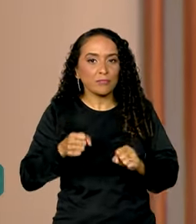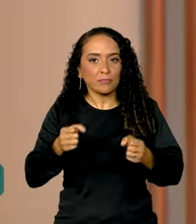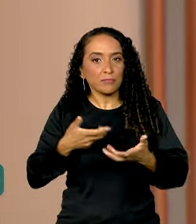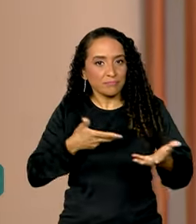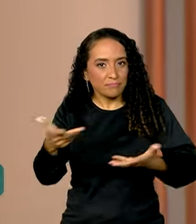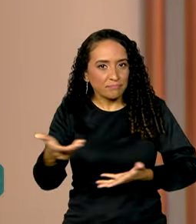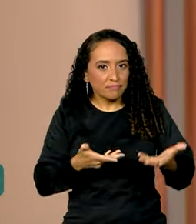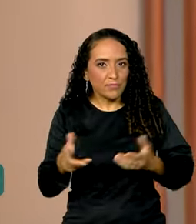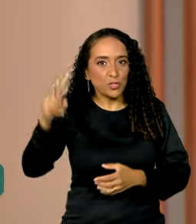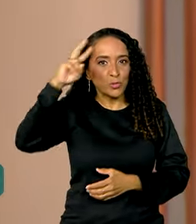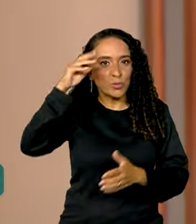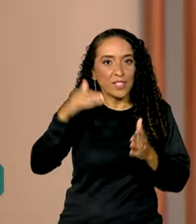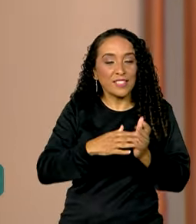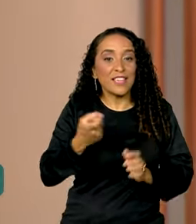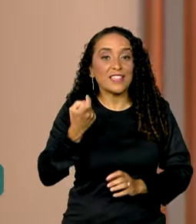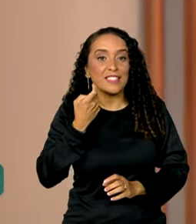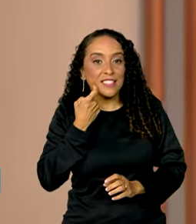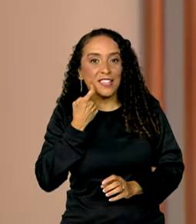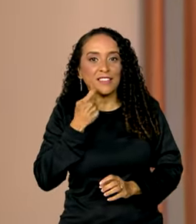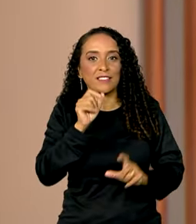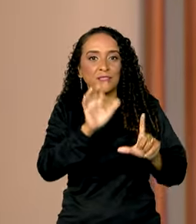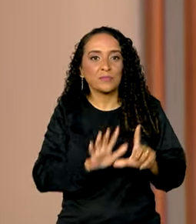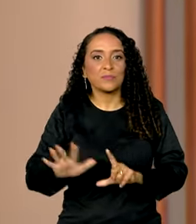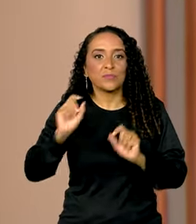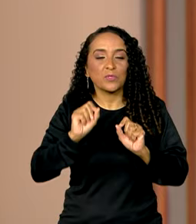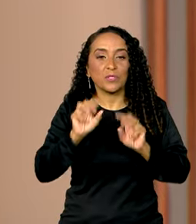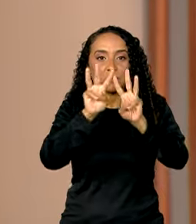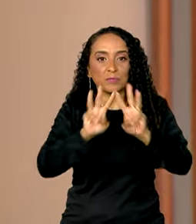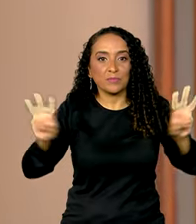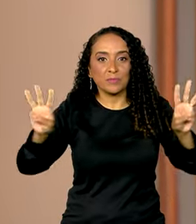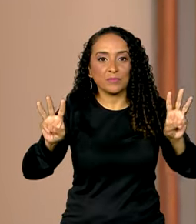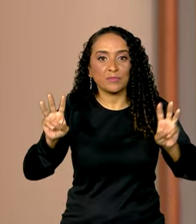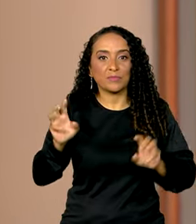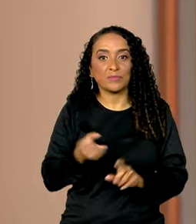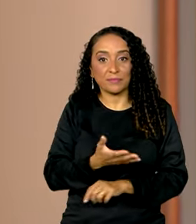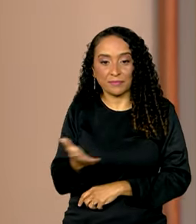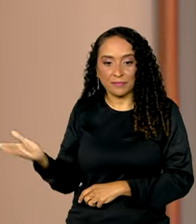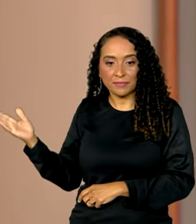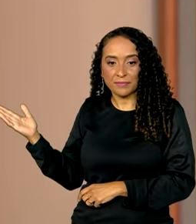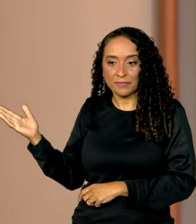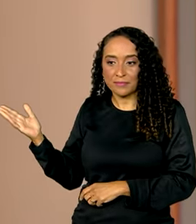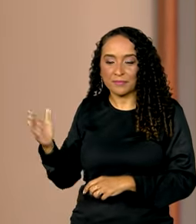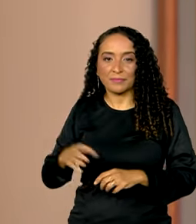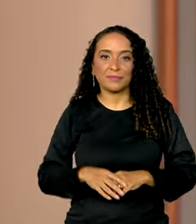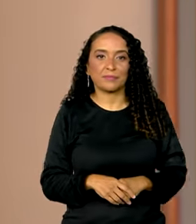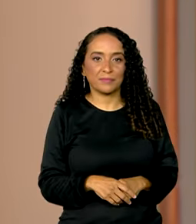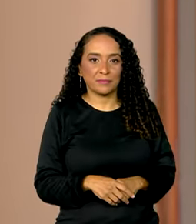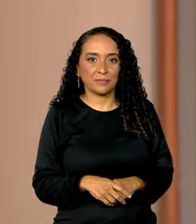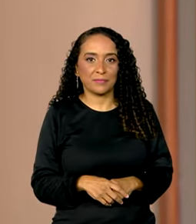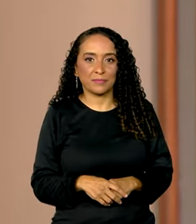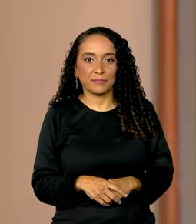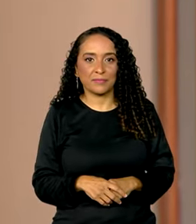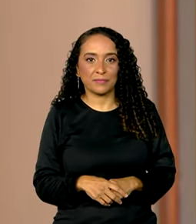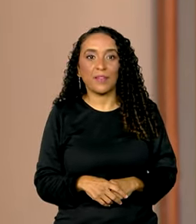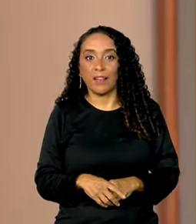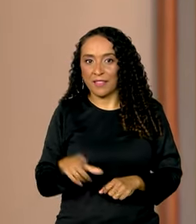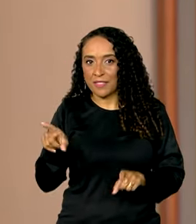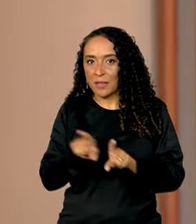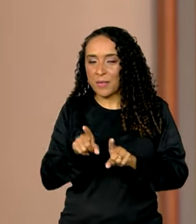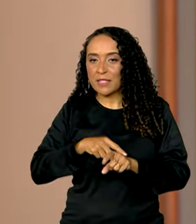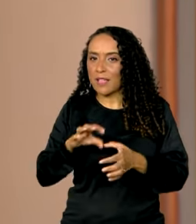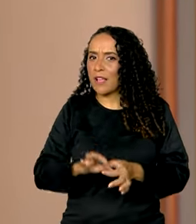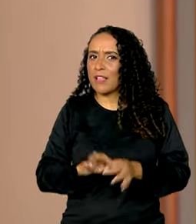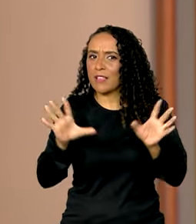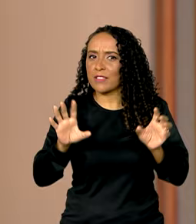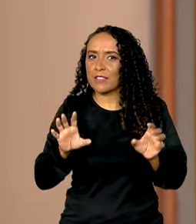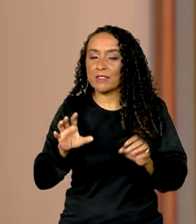serviço, de segunda a sexta, no streaming do portal radiogov.ebc.com.br. Ele também estará